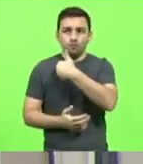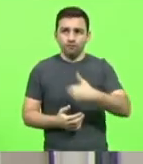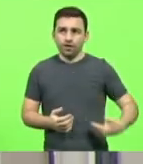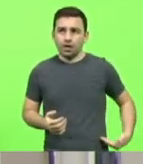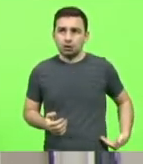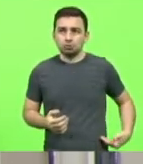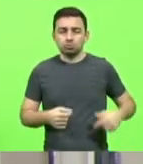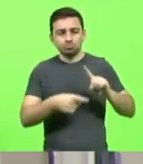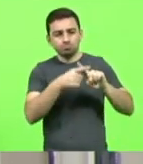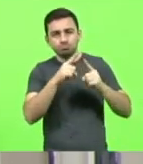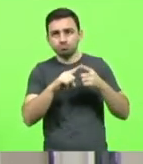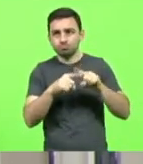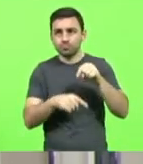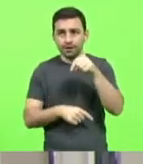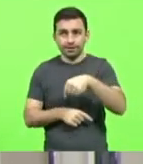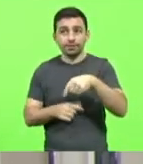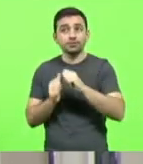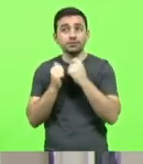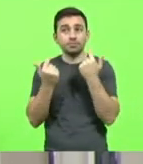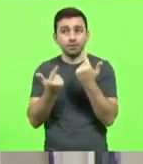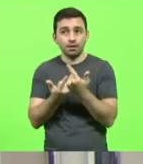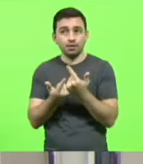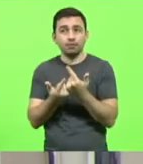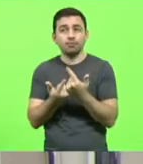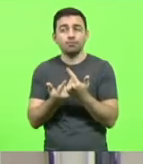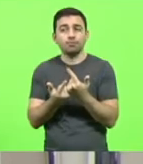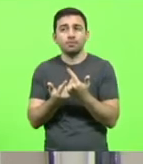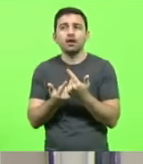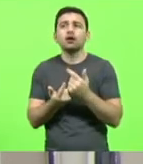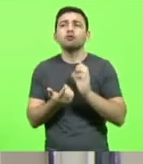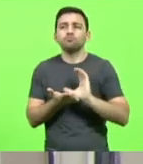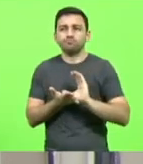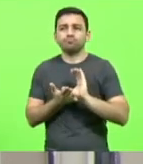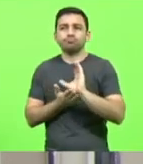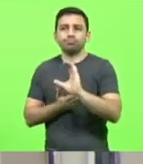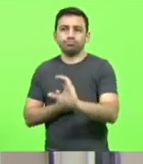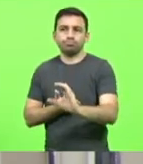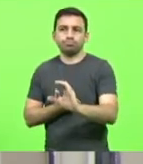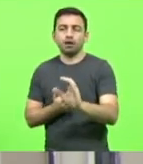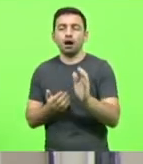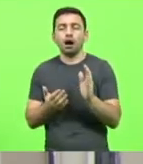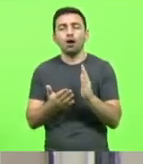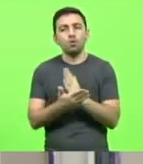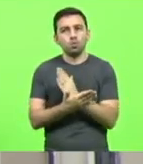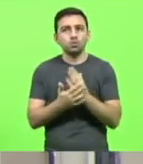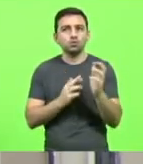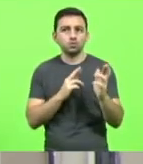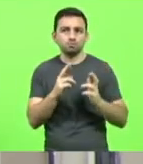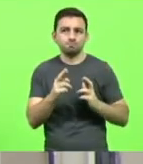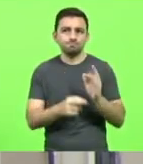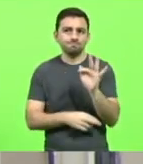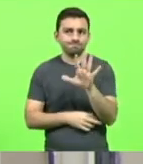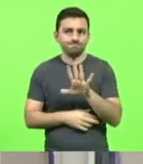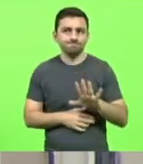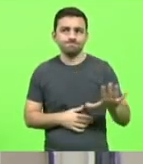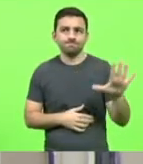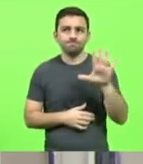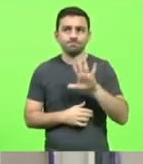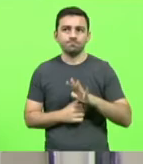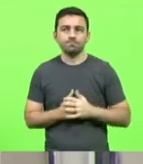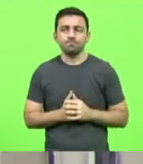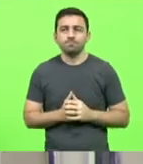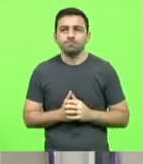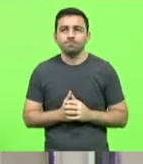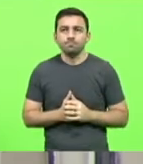também pedidos de deputados de cada região, aloca recursos para algumas rodovias federais. E isso